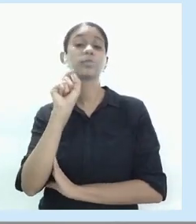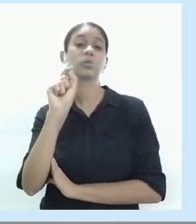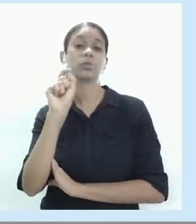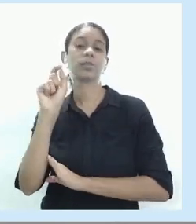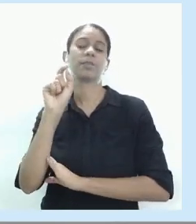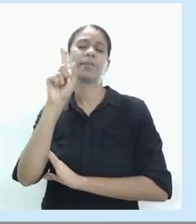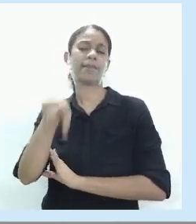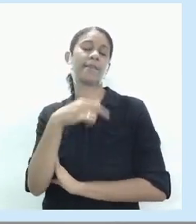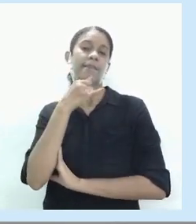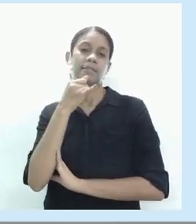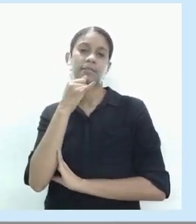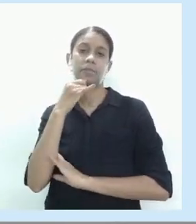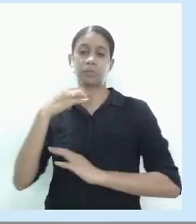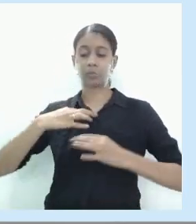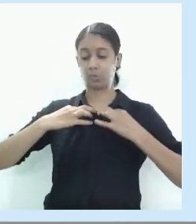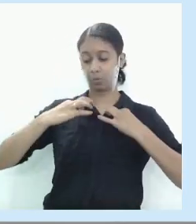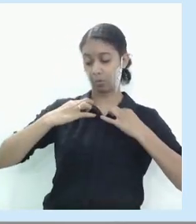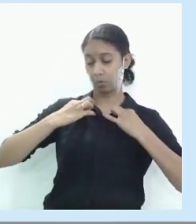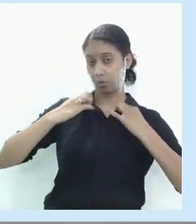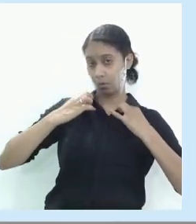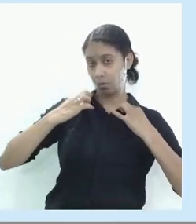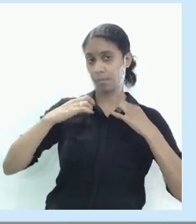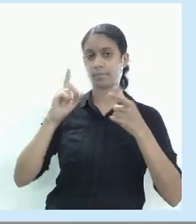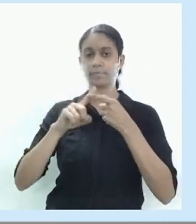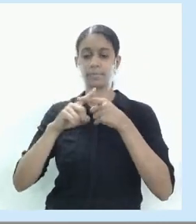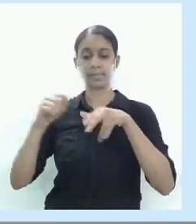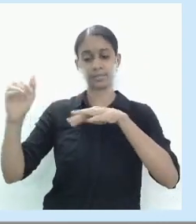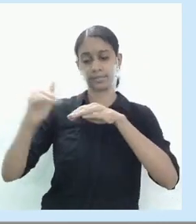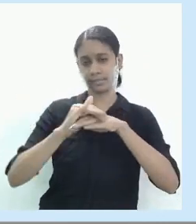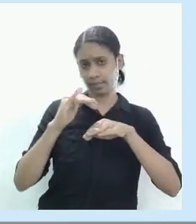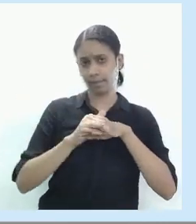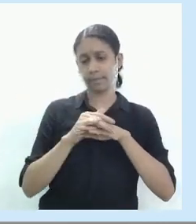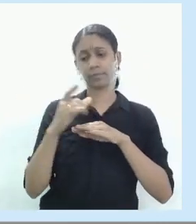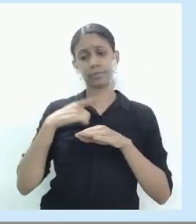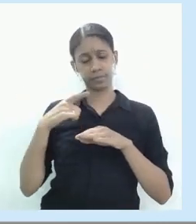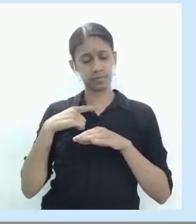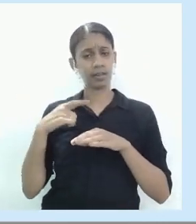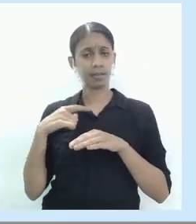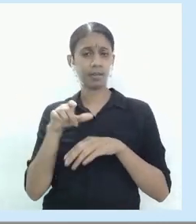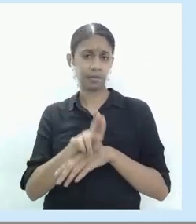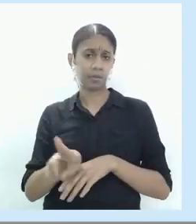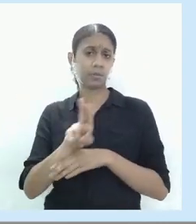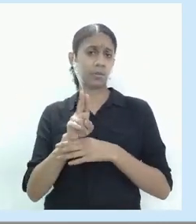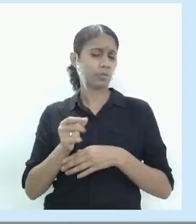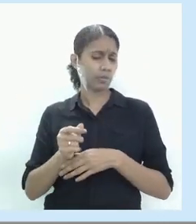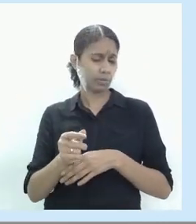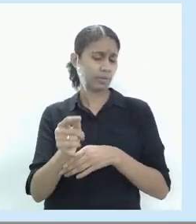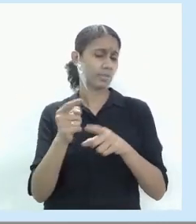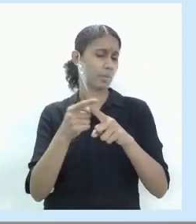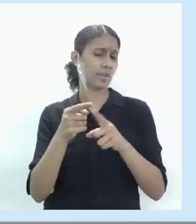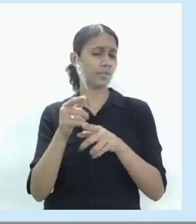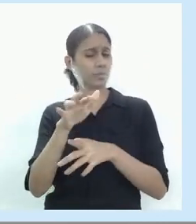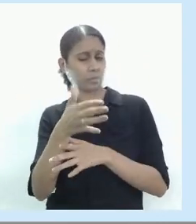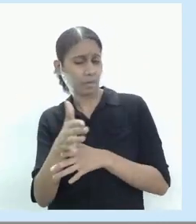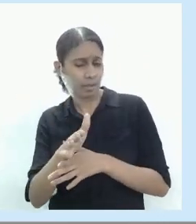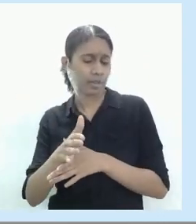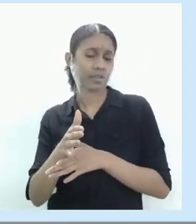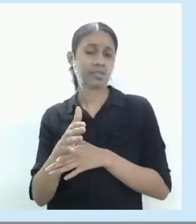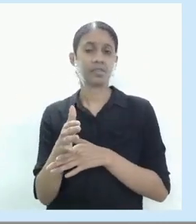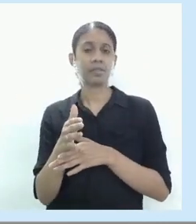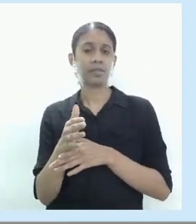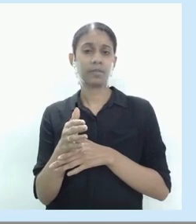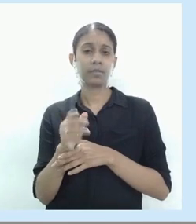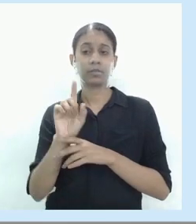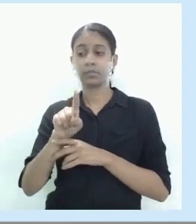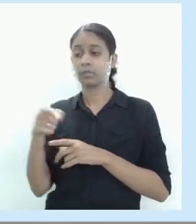sapatos, que não tem uma longa duração, mas ele tem uma duração média, né? E os bens não duráveis,